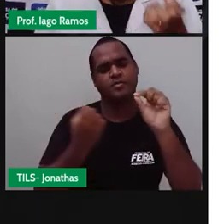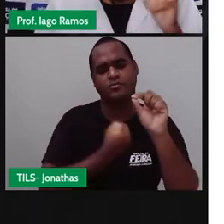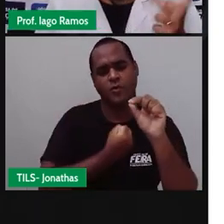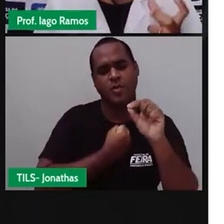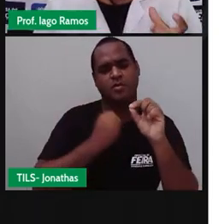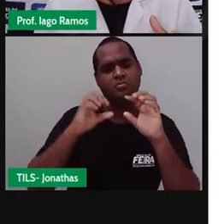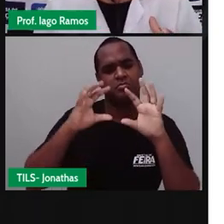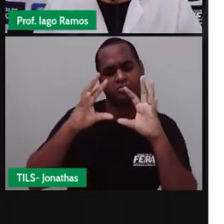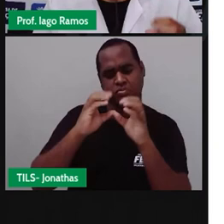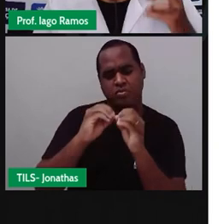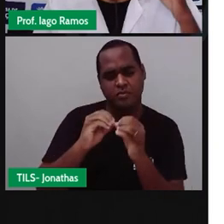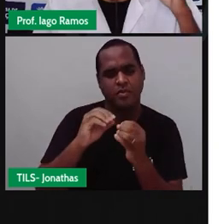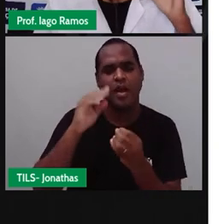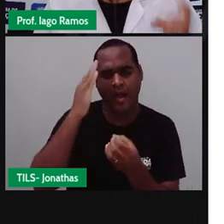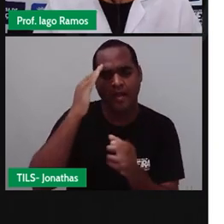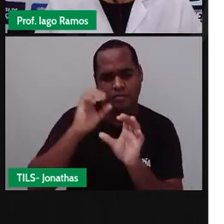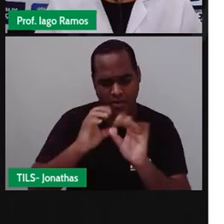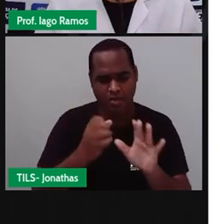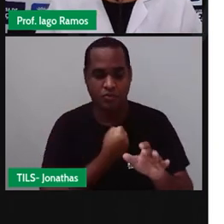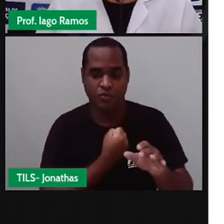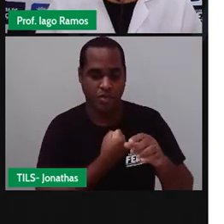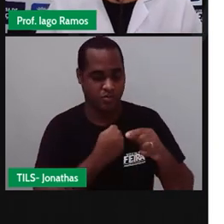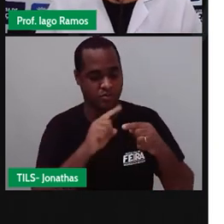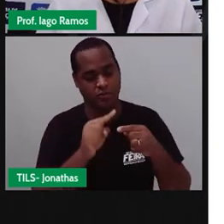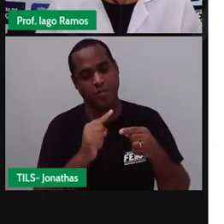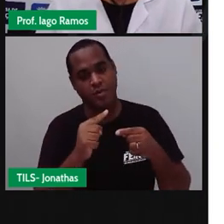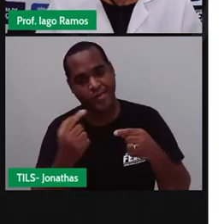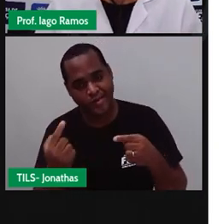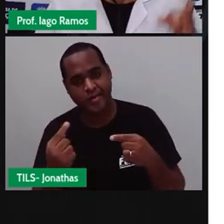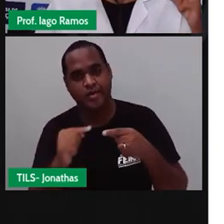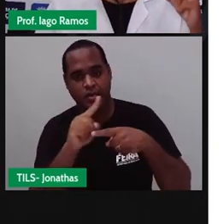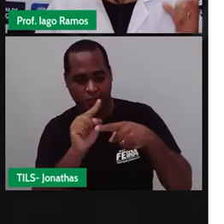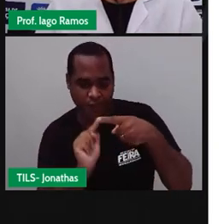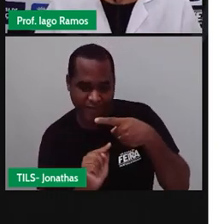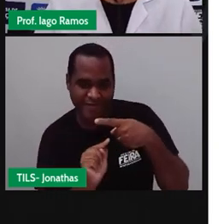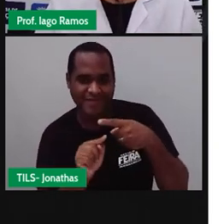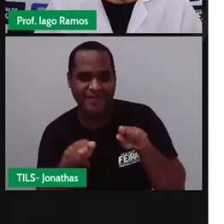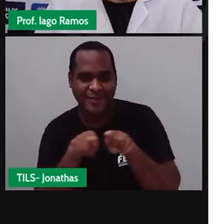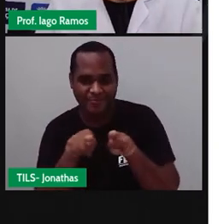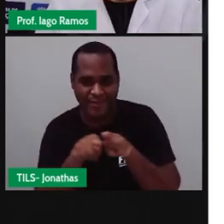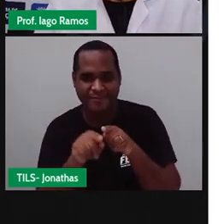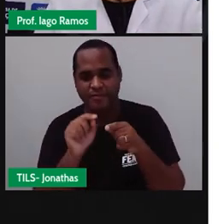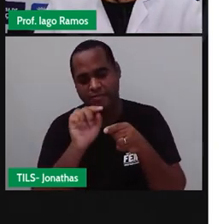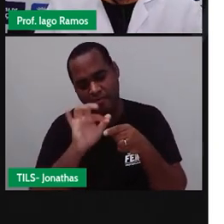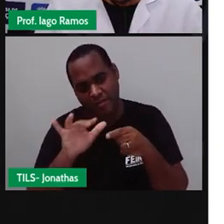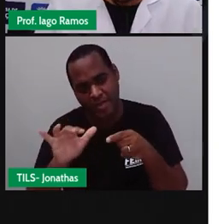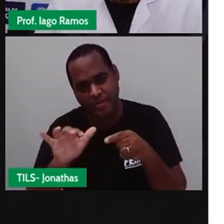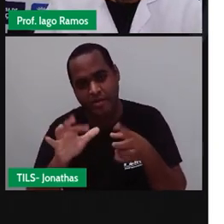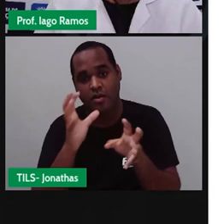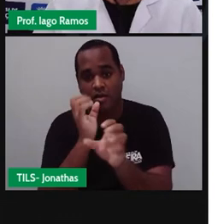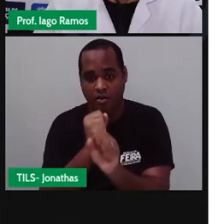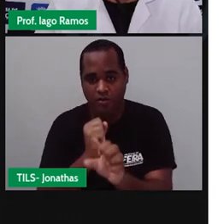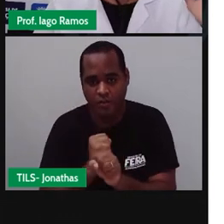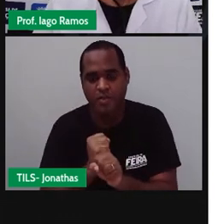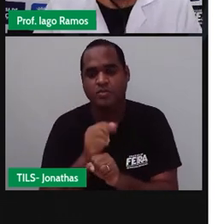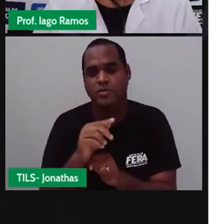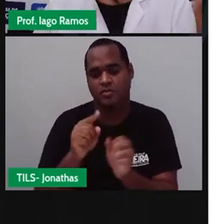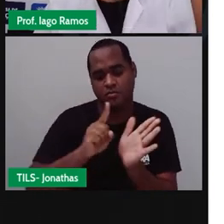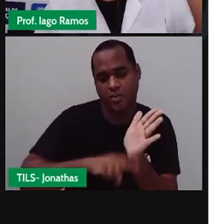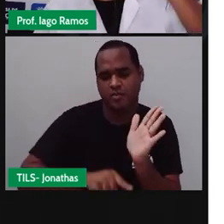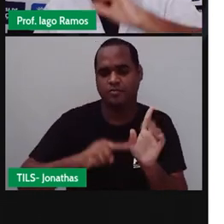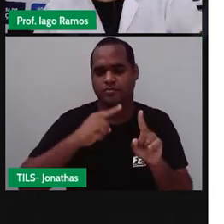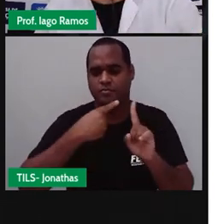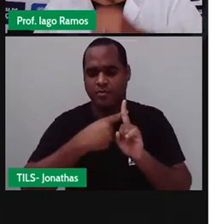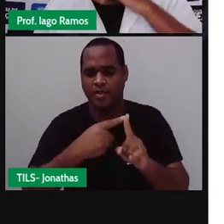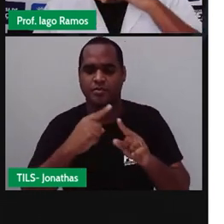consegue compreender algumas operações com números inteiros e a gente vem vendo isso desde a soma, soma, subtração